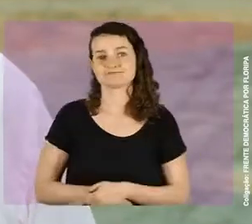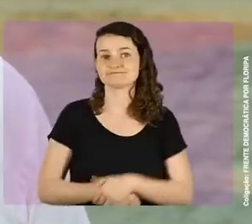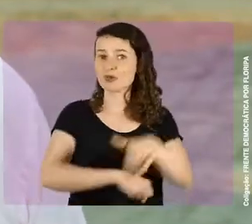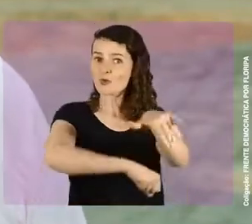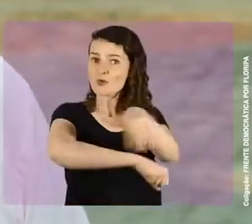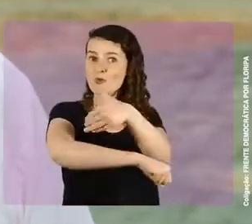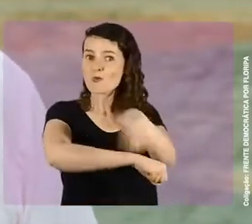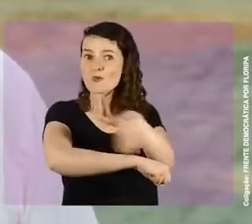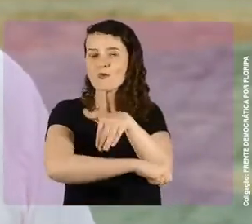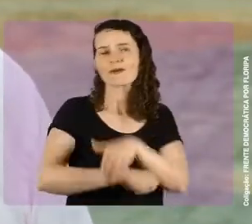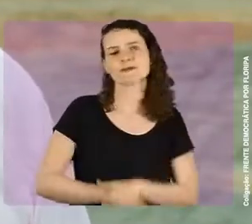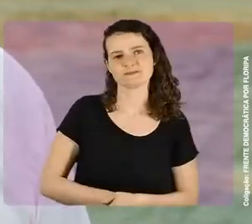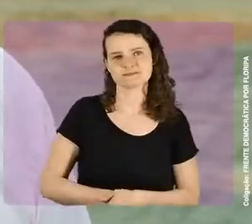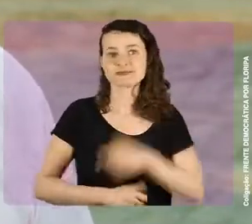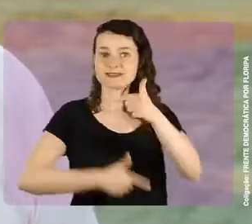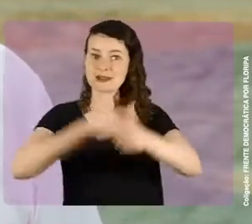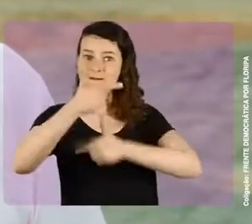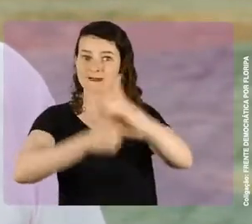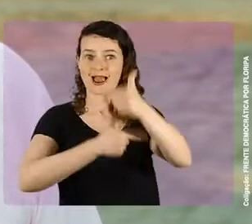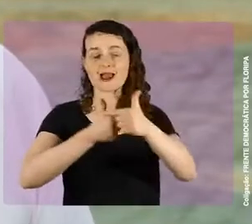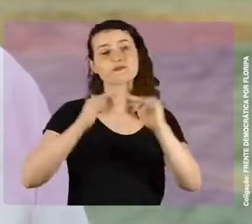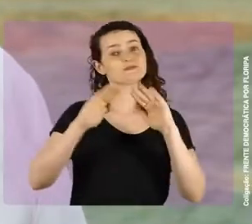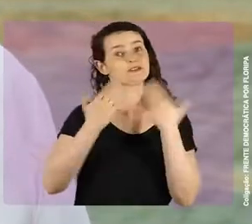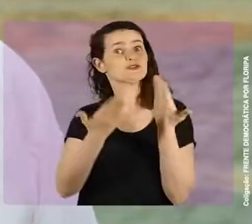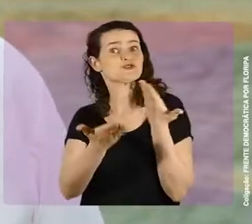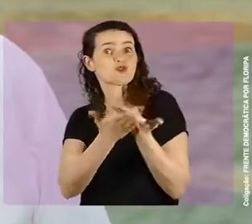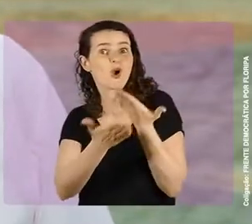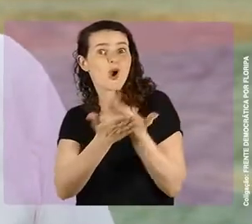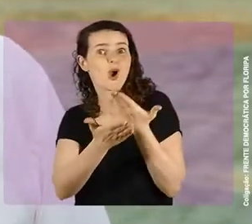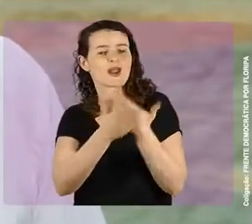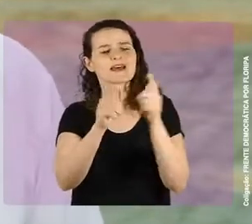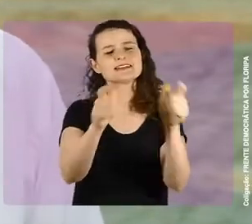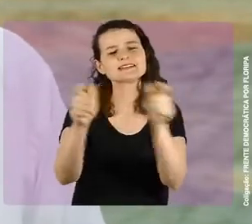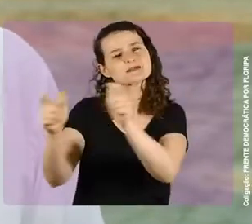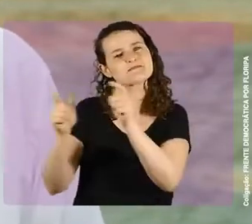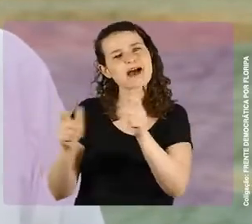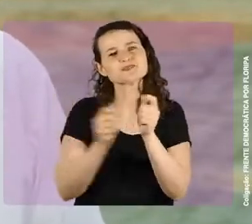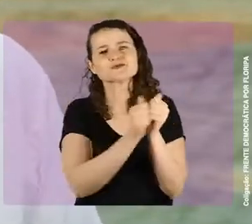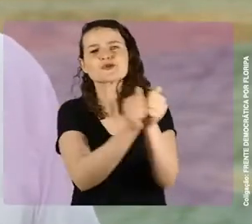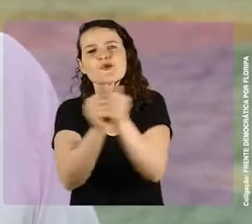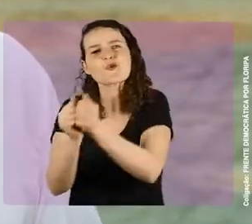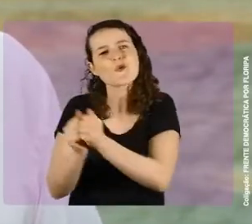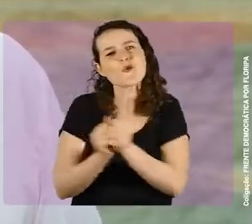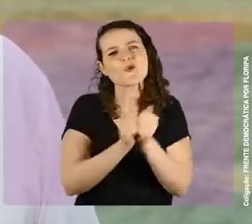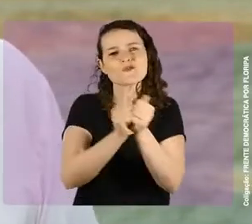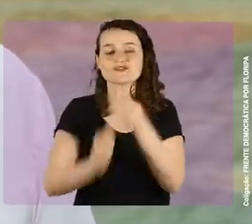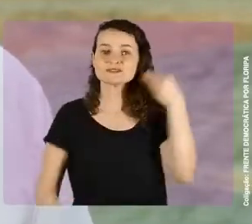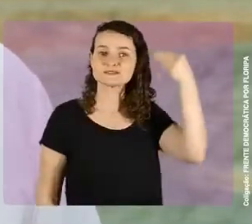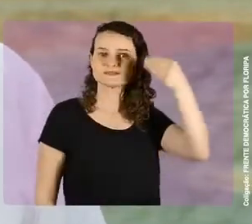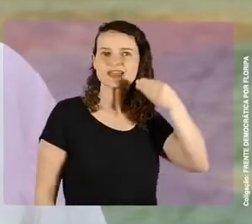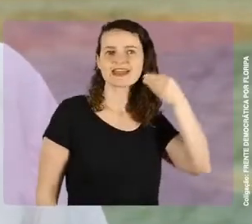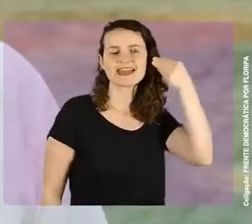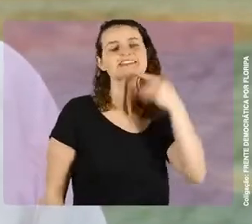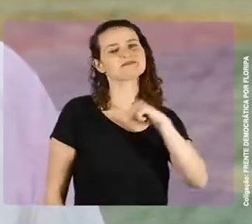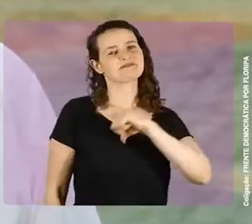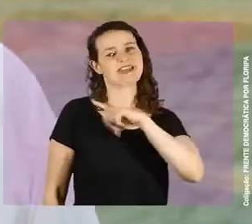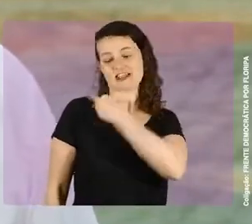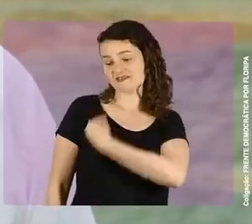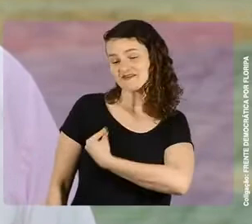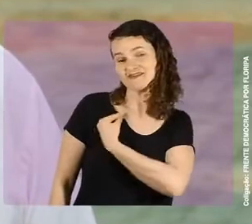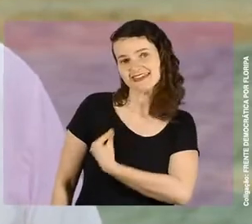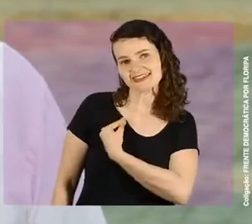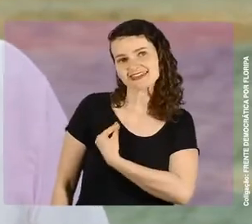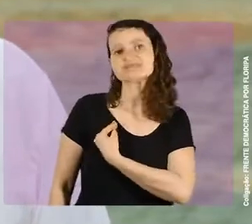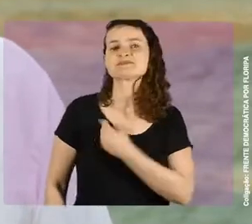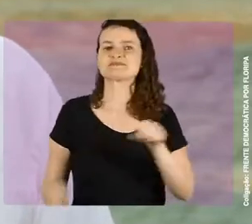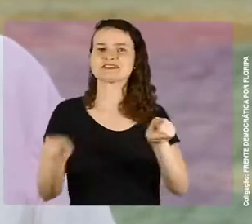na sua rua, no seu trabalho e na sua escola, nesses espaços de convívio e experiências que a